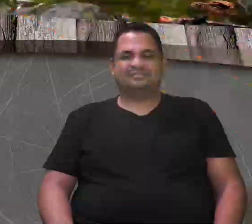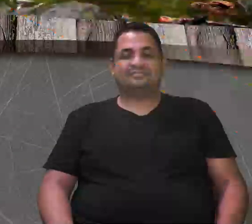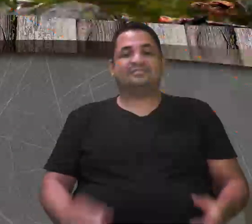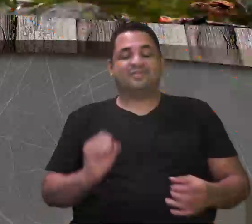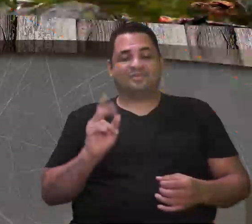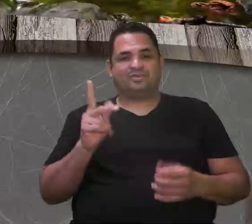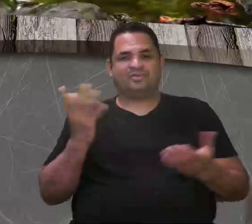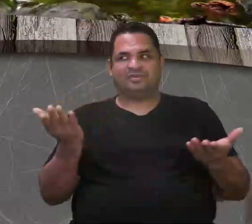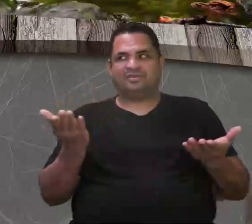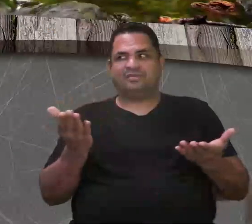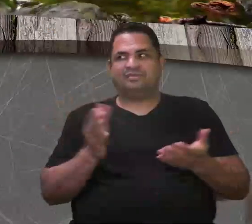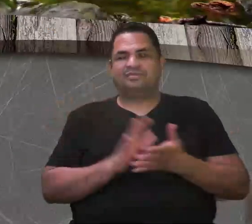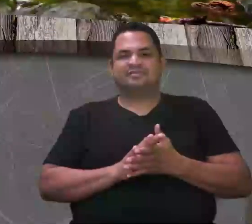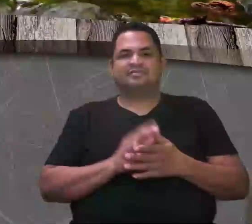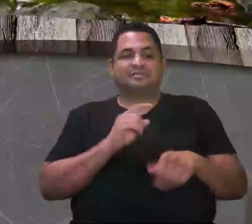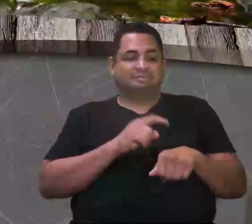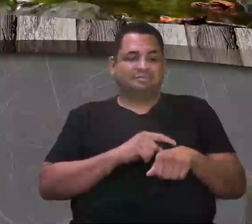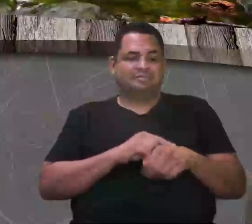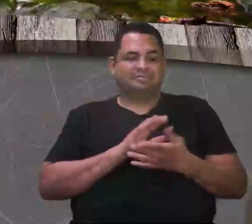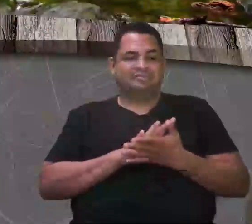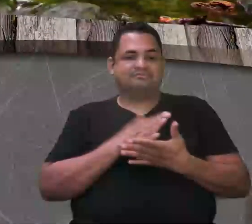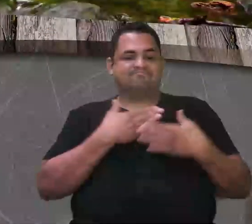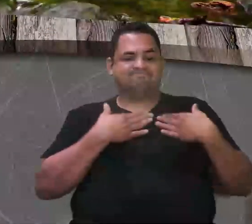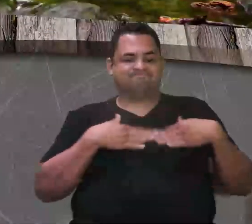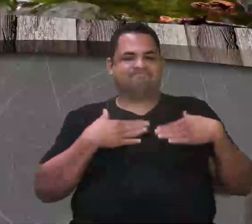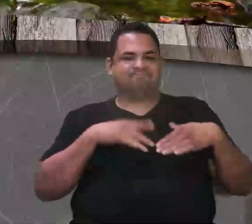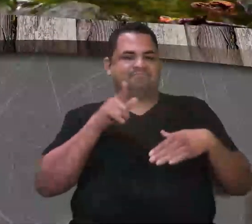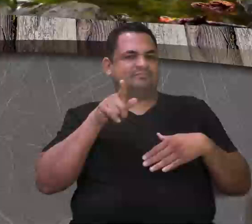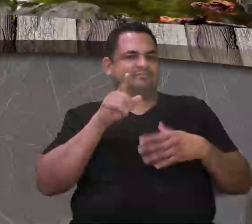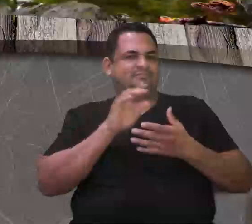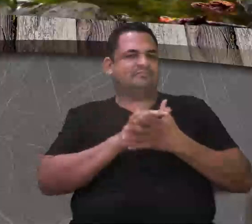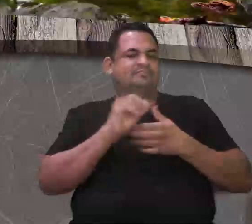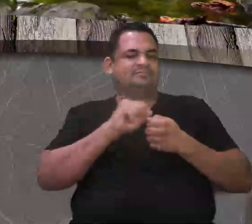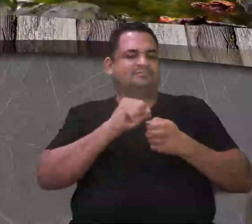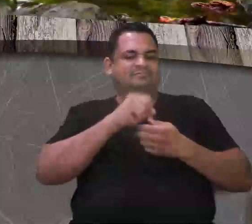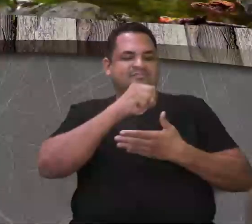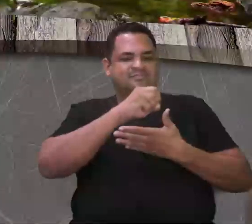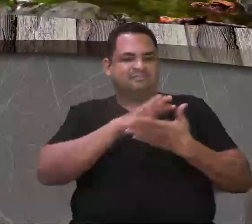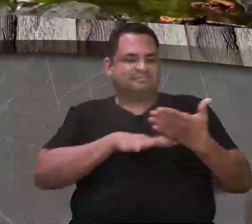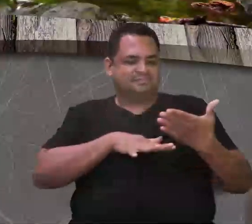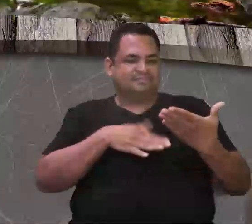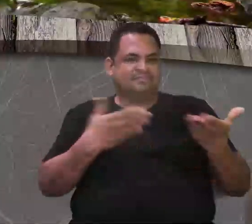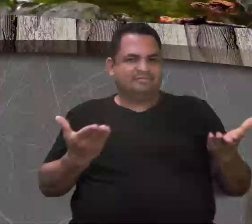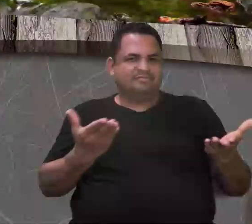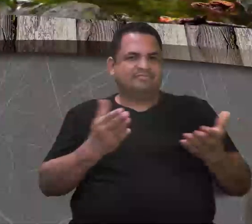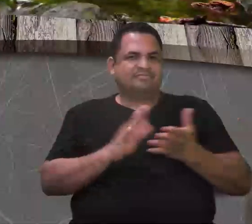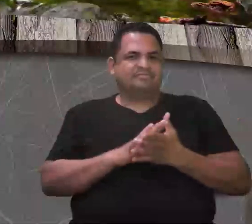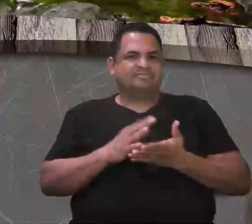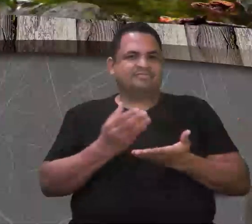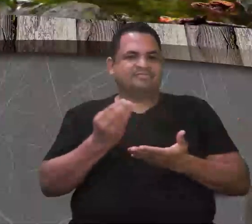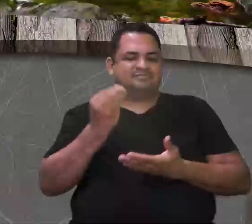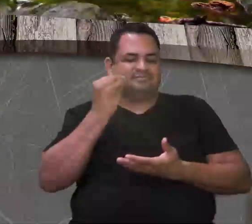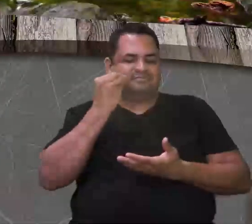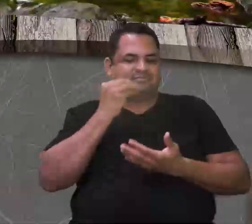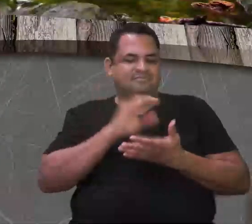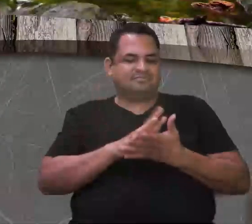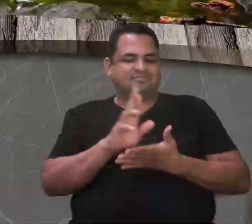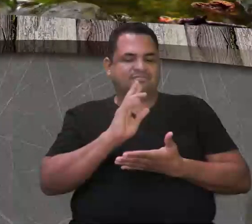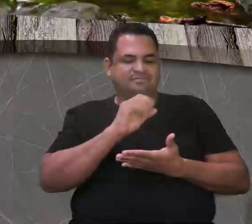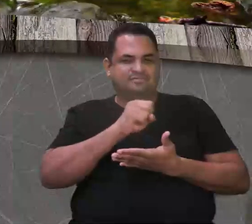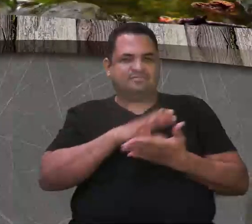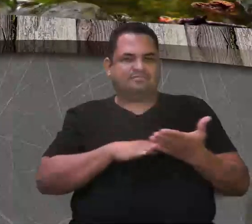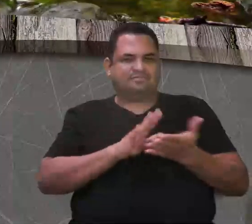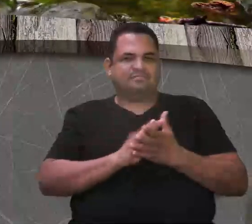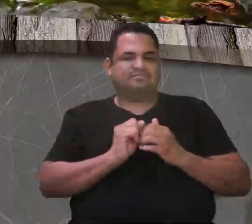Ok, galera! Deu um tempinho tranquilo para você fazer o seu percurso aí e tentar responder essas questões.